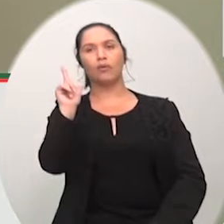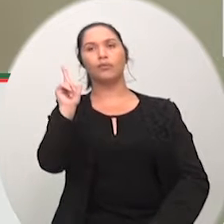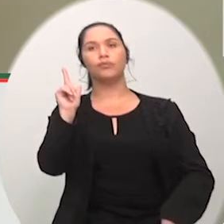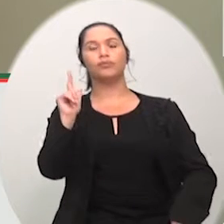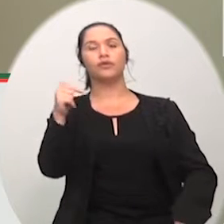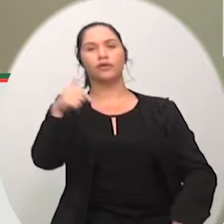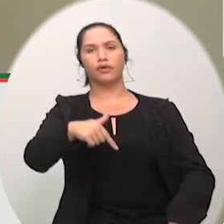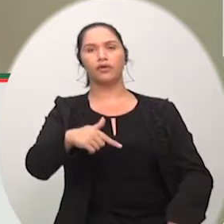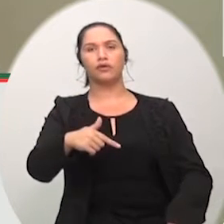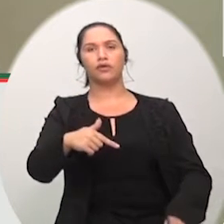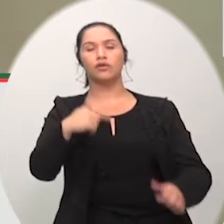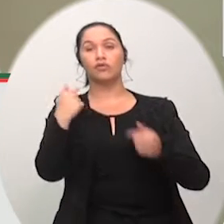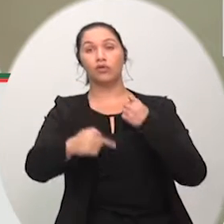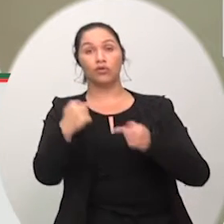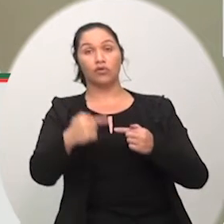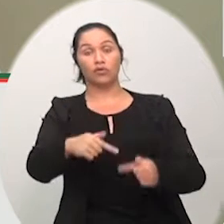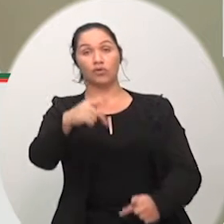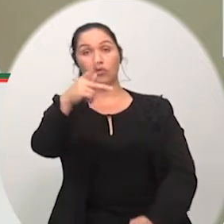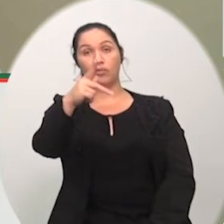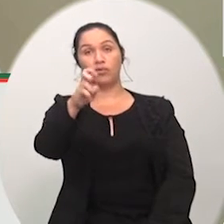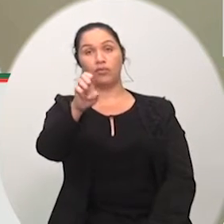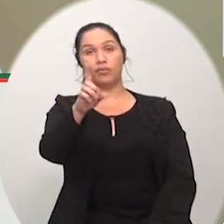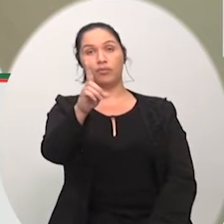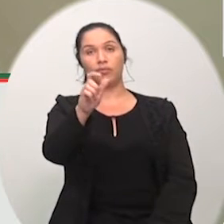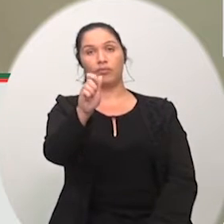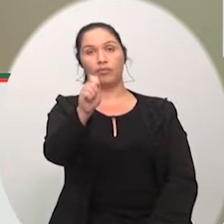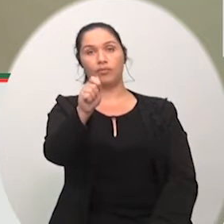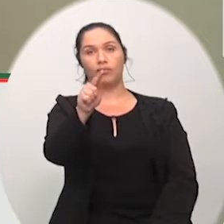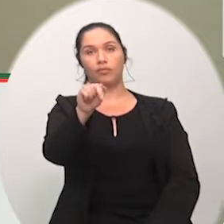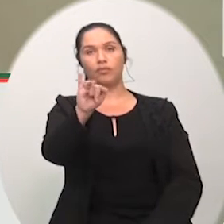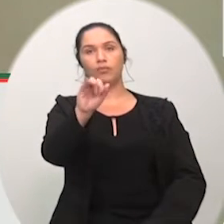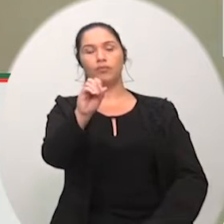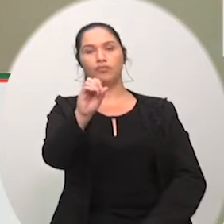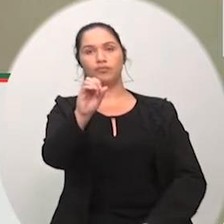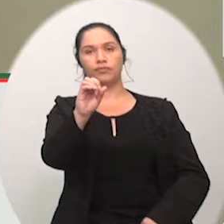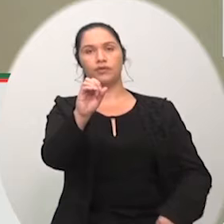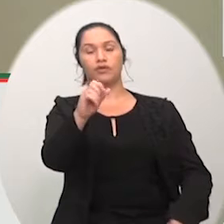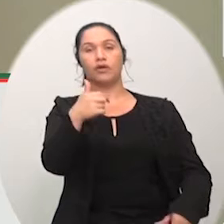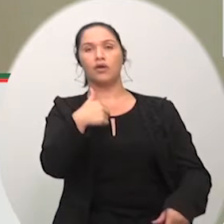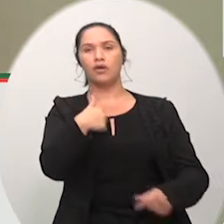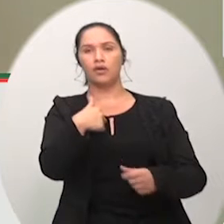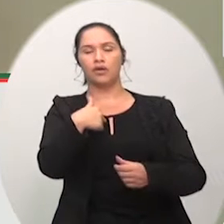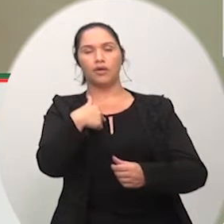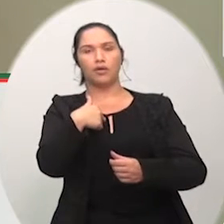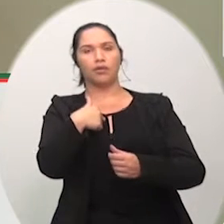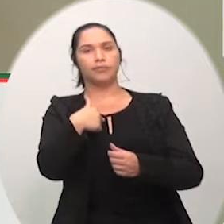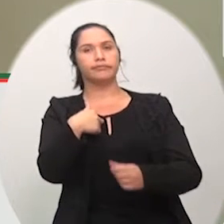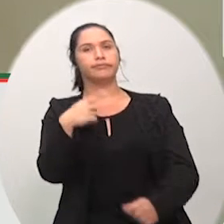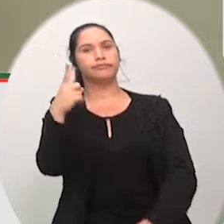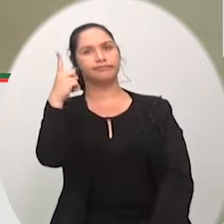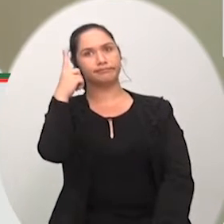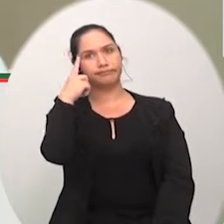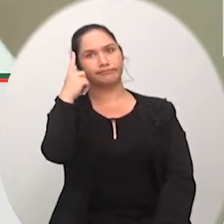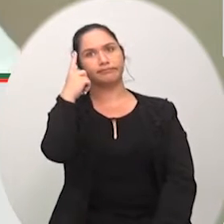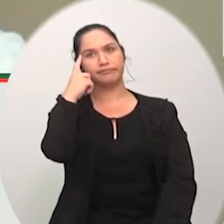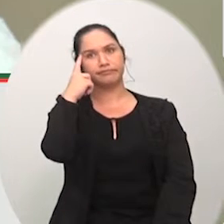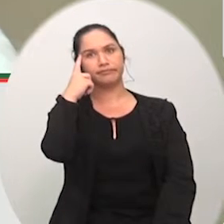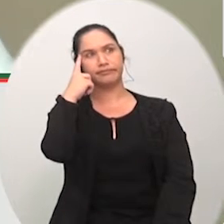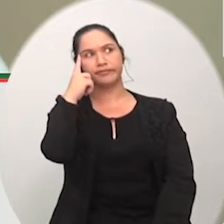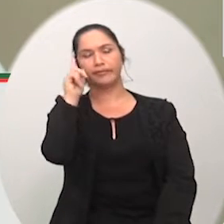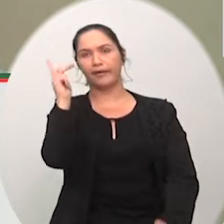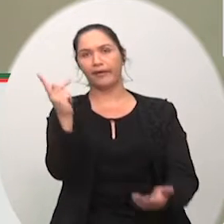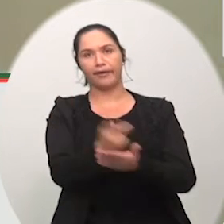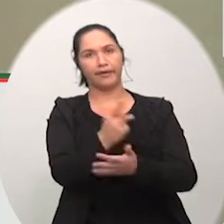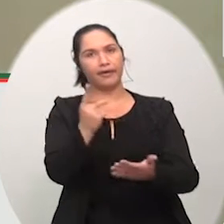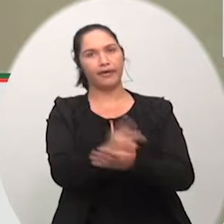na rádio, tudo. Eu acho o maior absurdo nós pegarmos e concordar que realmente seja feito esse pedágio